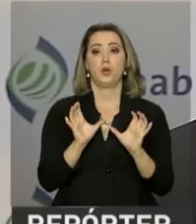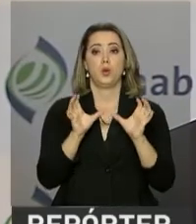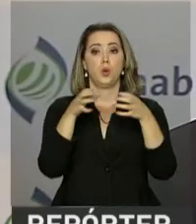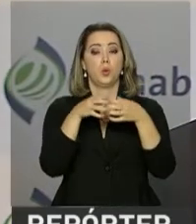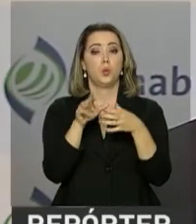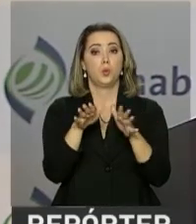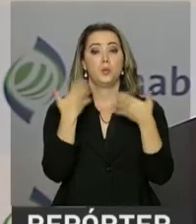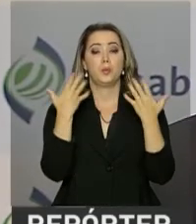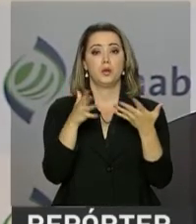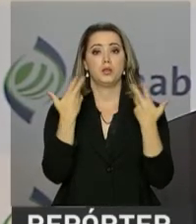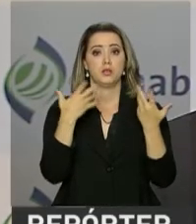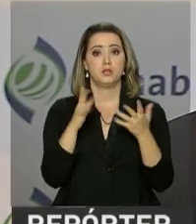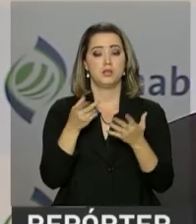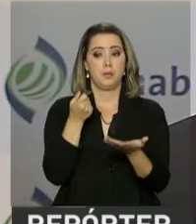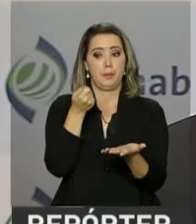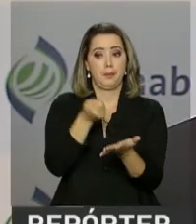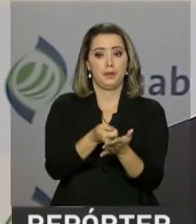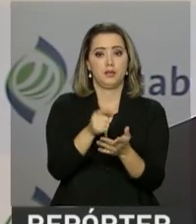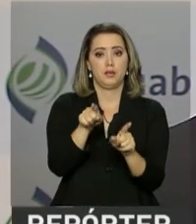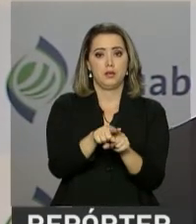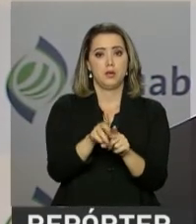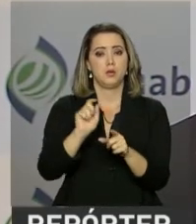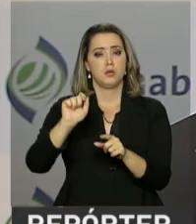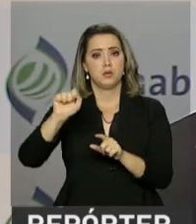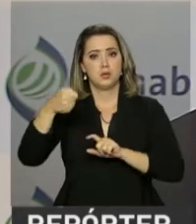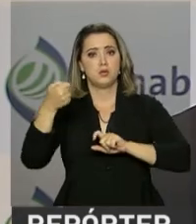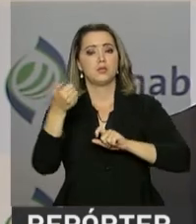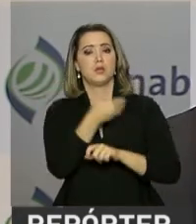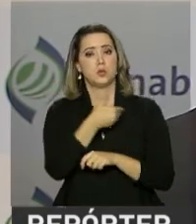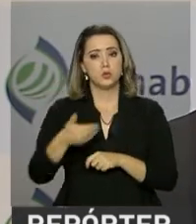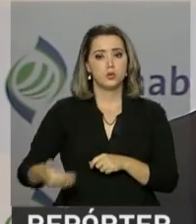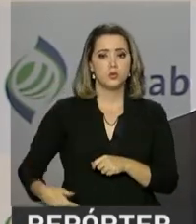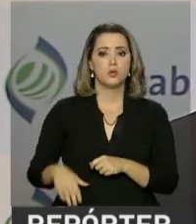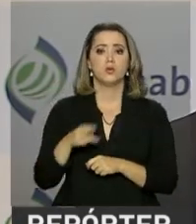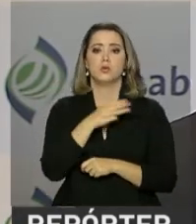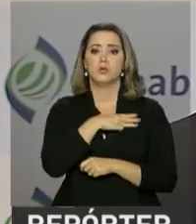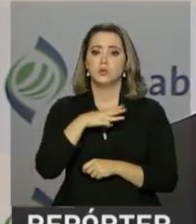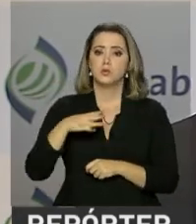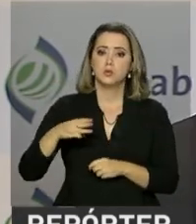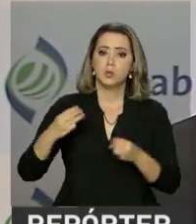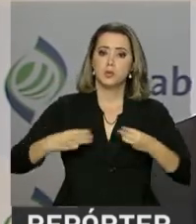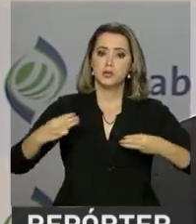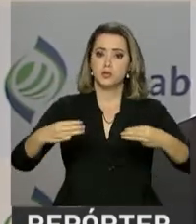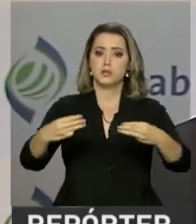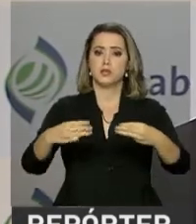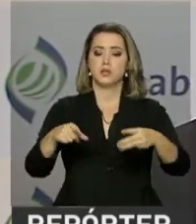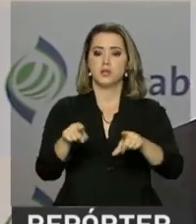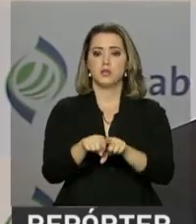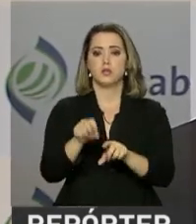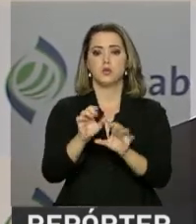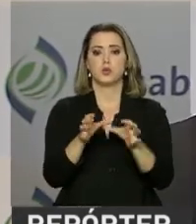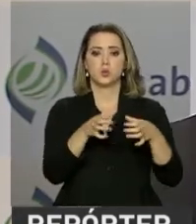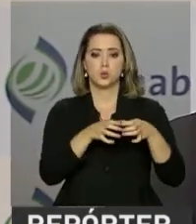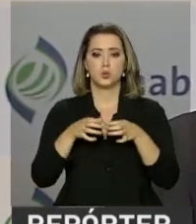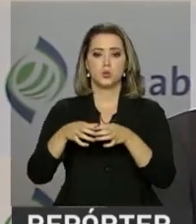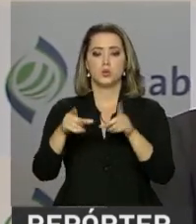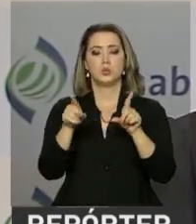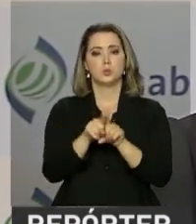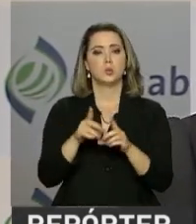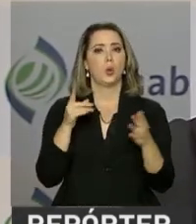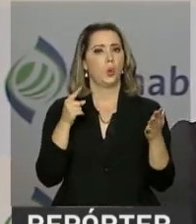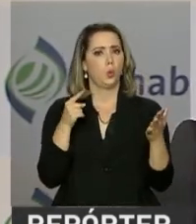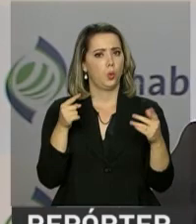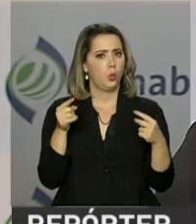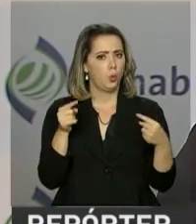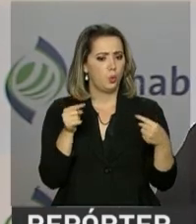ânimo para fazer os investimentos. É uma sinalização de que o governo, o ministério e o setor estão muito coesos